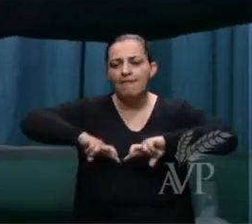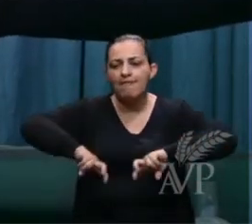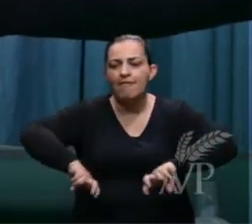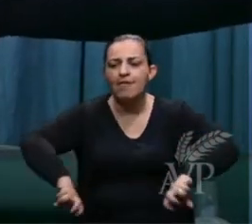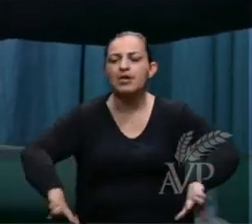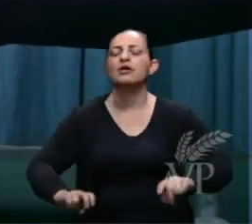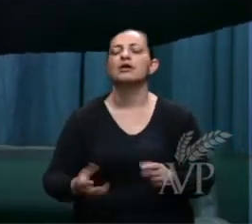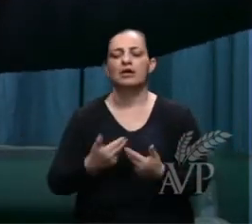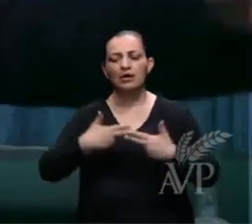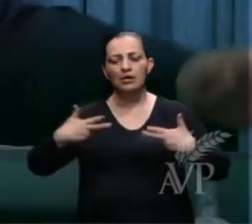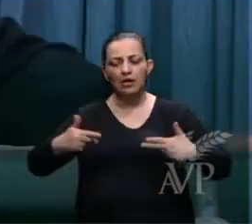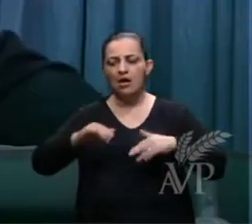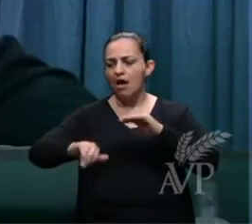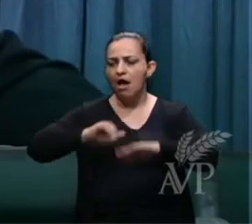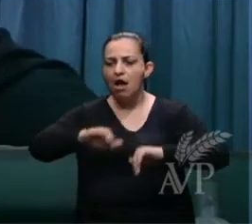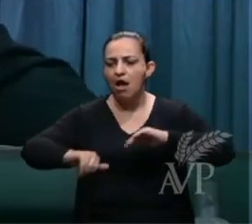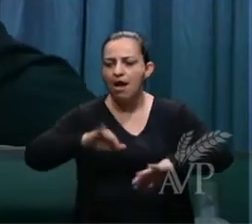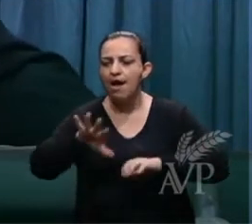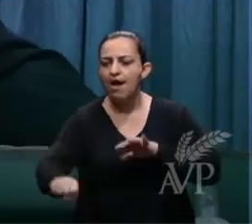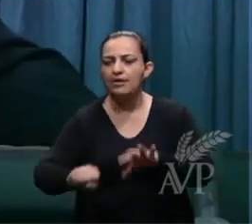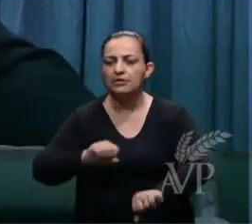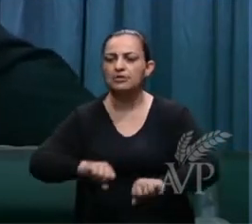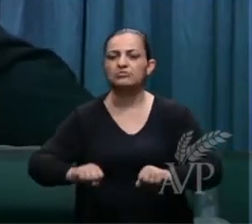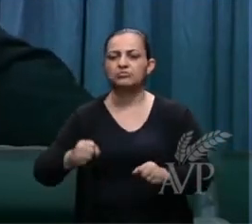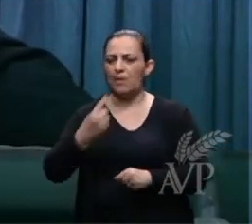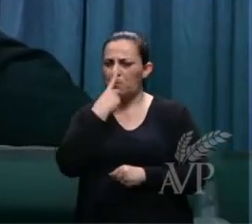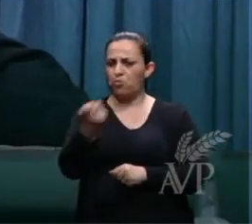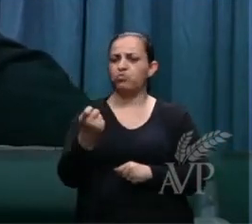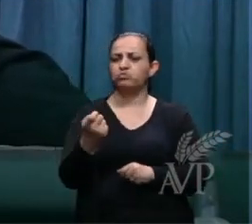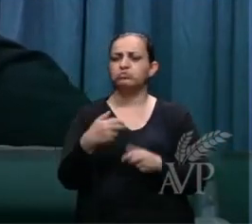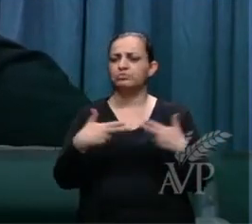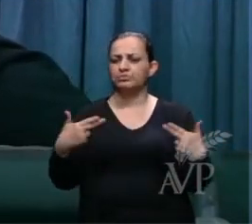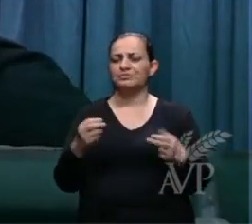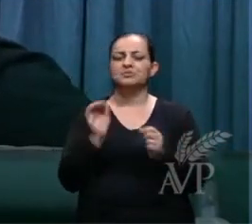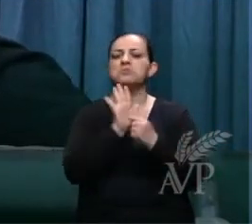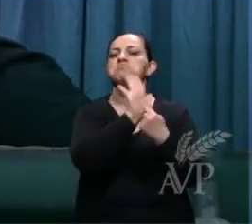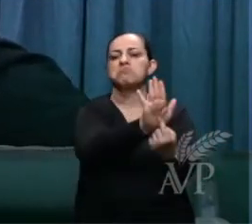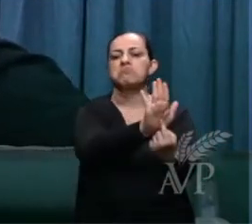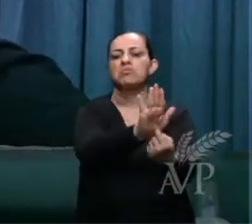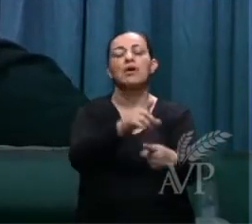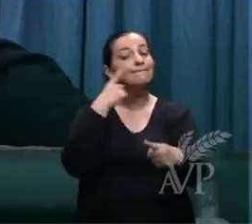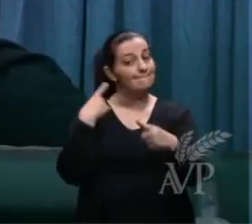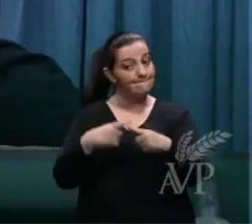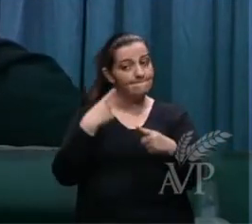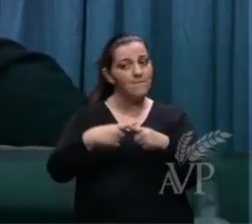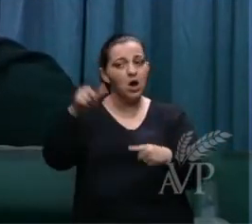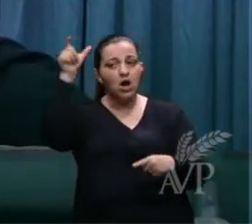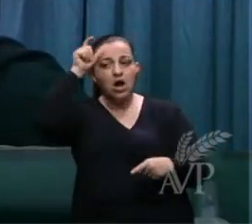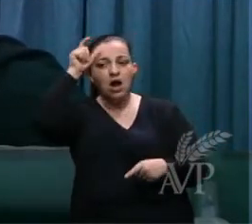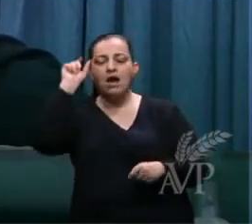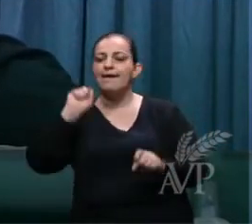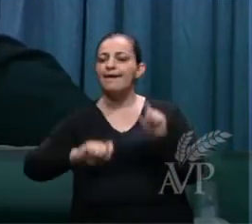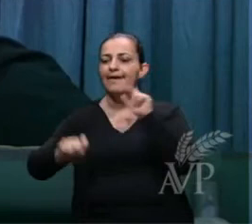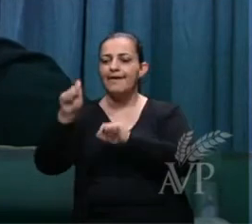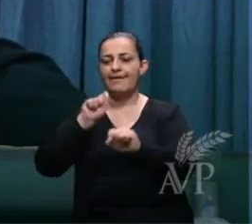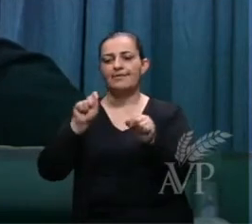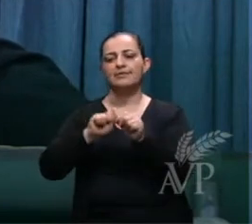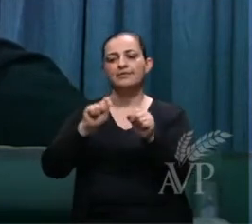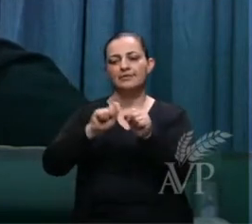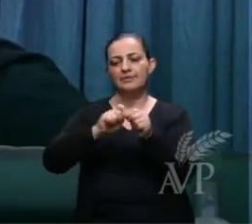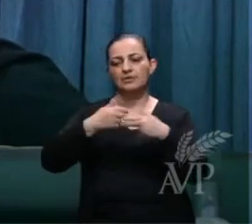para desenterrar podridão porque satanás é o que faz isto